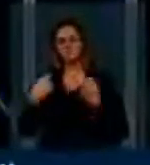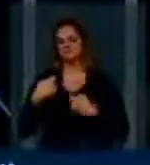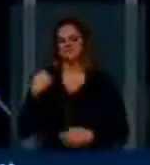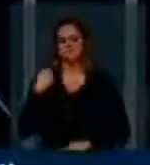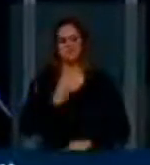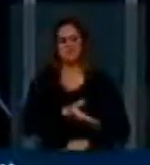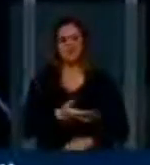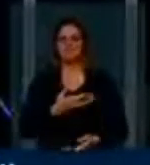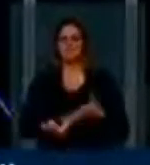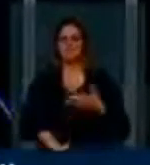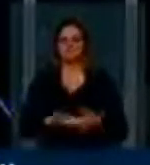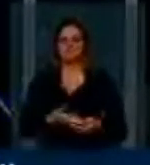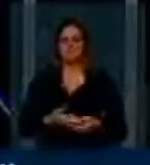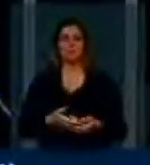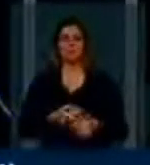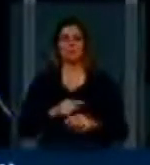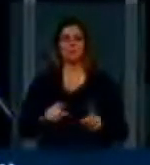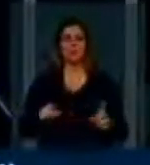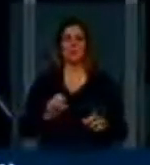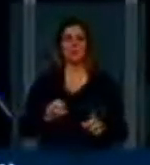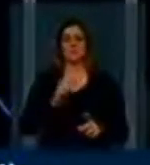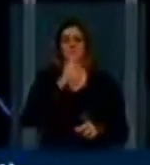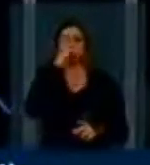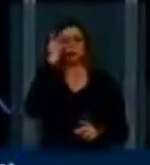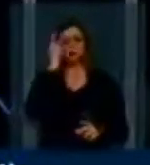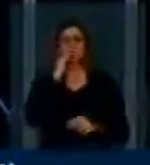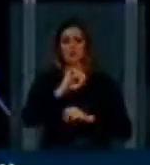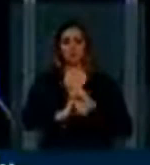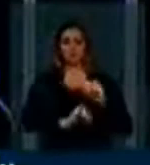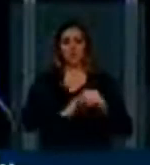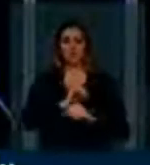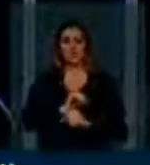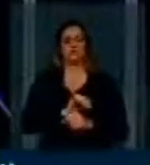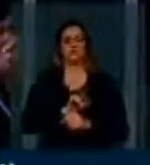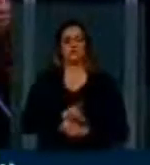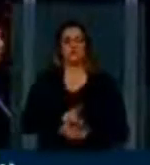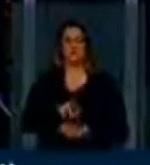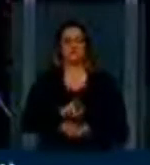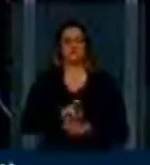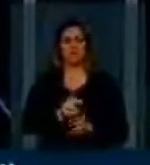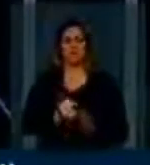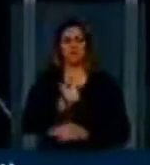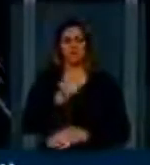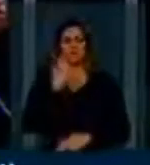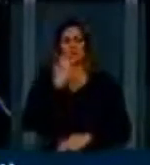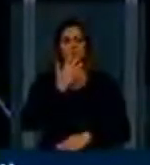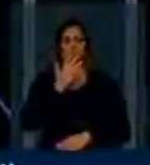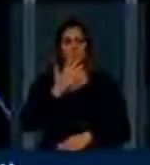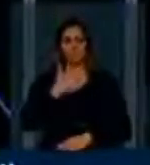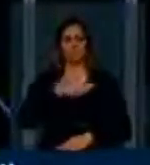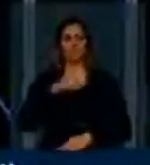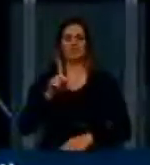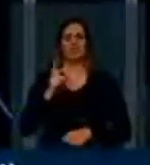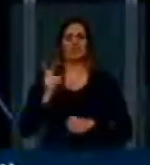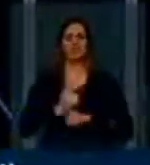Agora, se o internauta compra uma música através da internet, essa música não é dele, é emprestada para ele. porque se ele